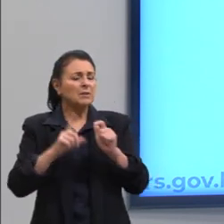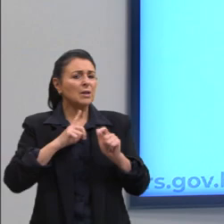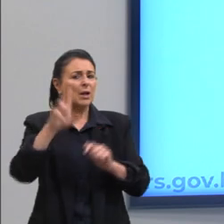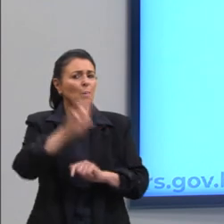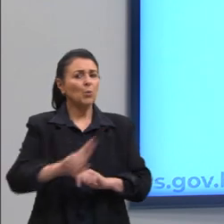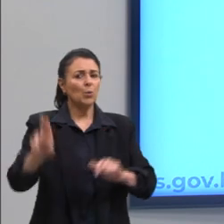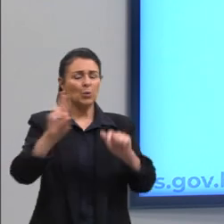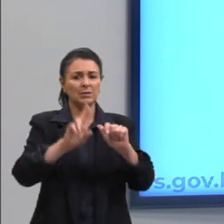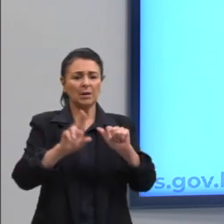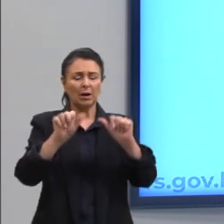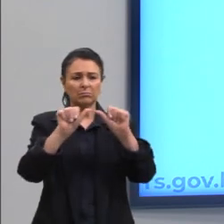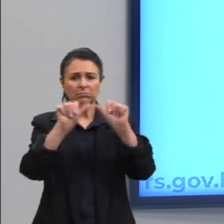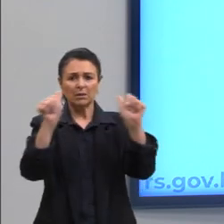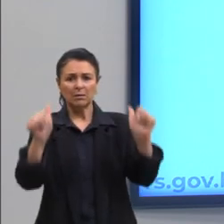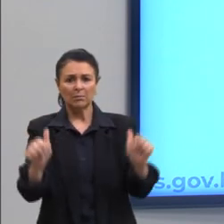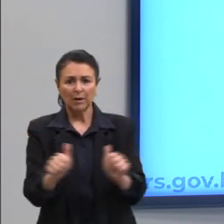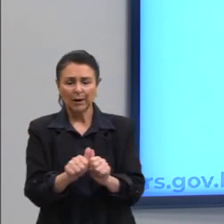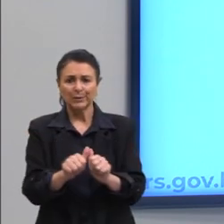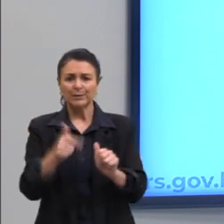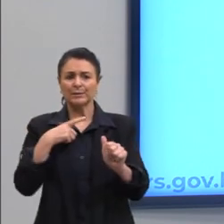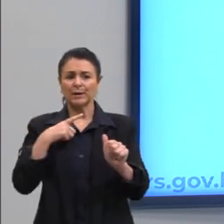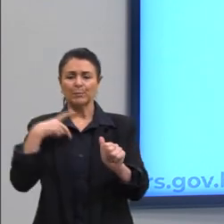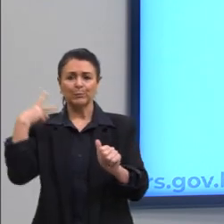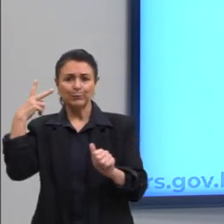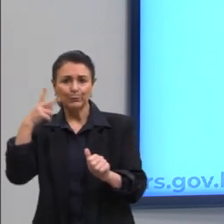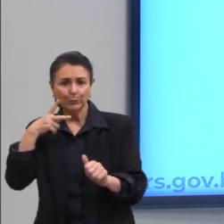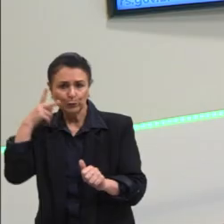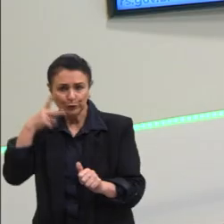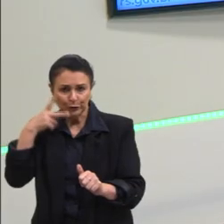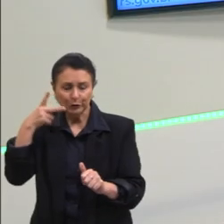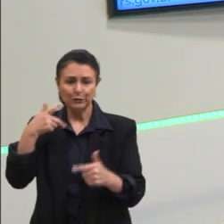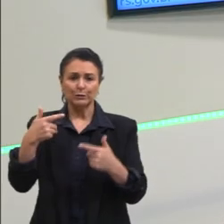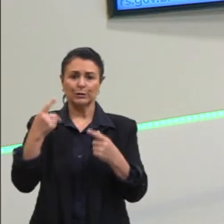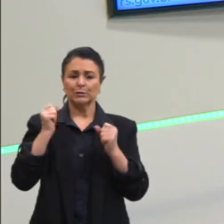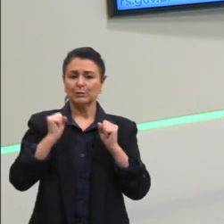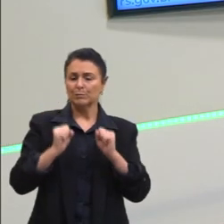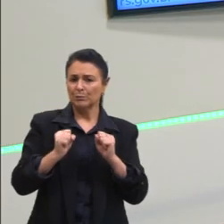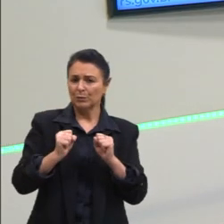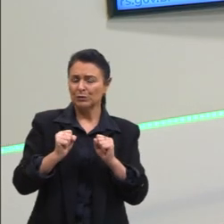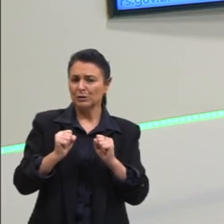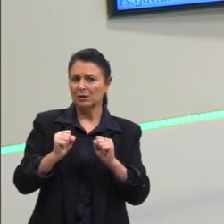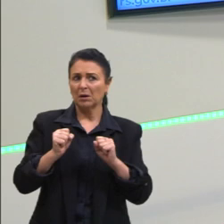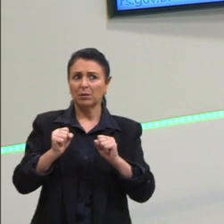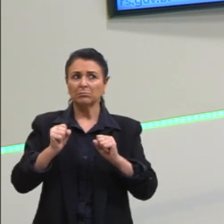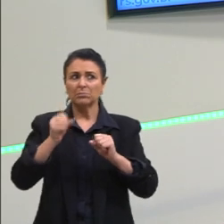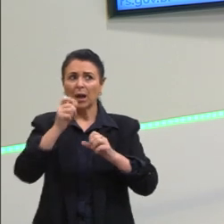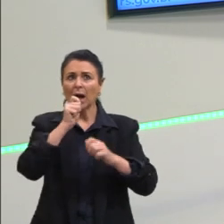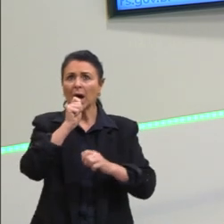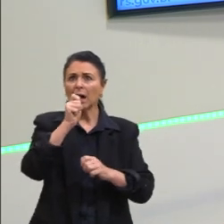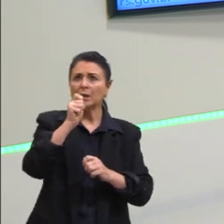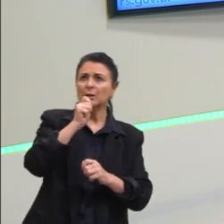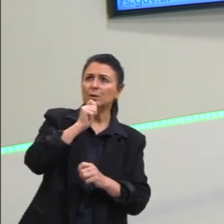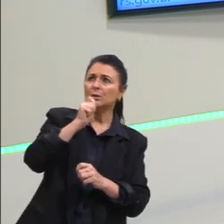públicas que podem ser políticas, podem ser figuras públicas cantores,